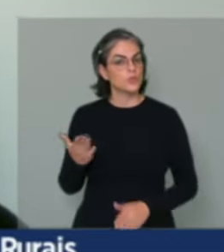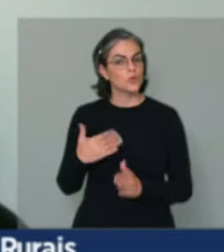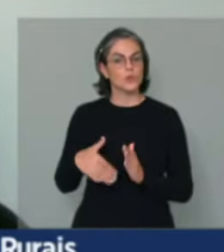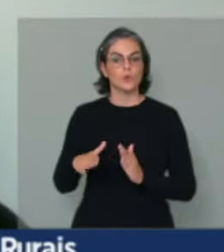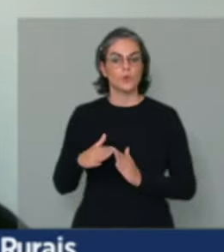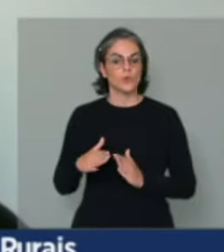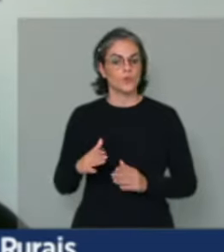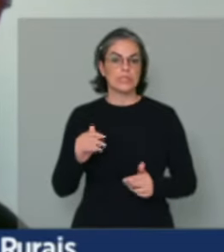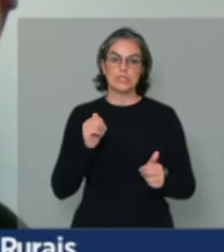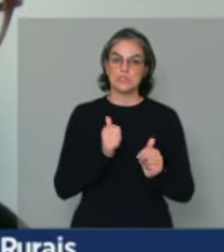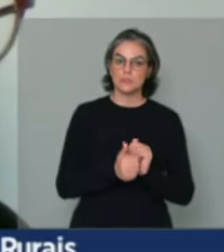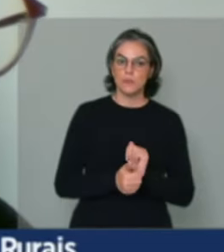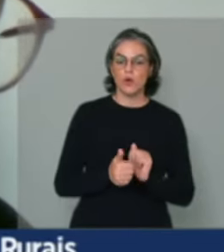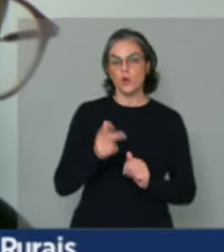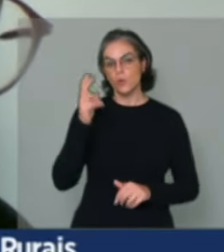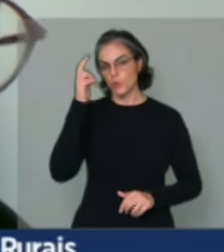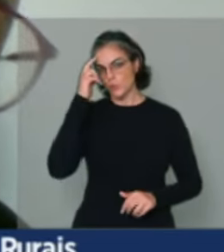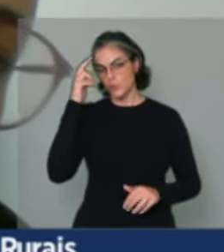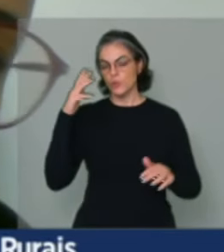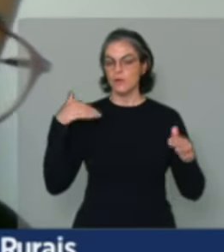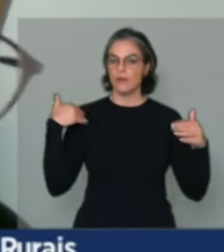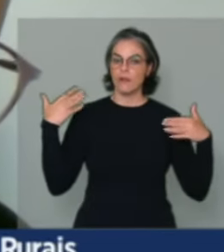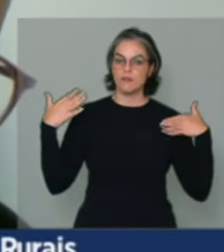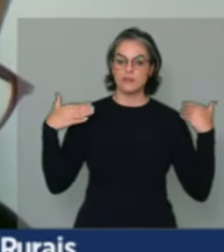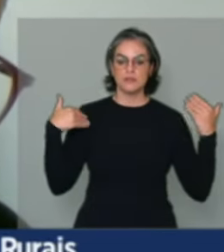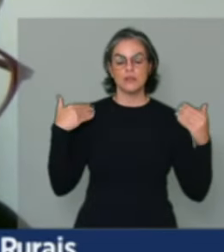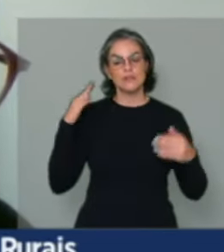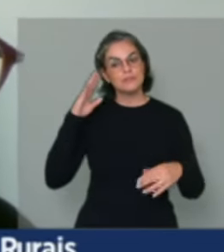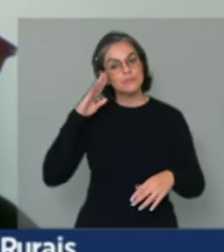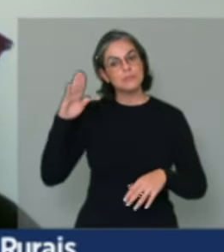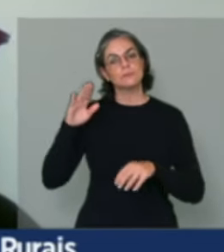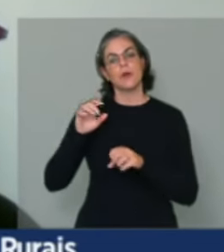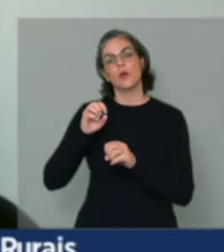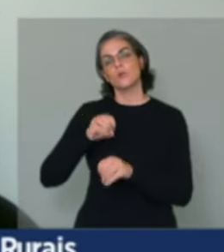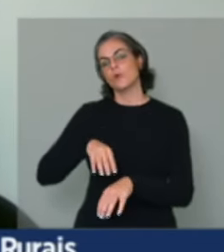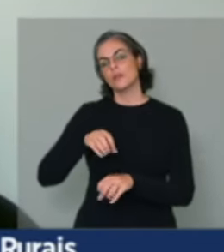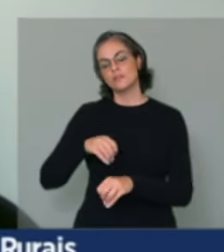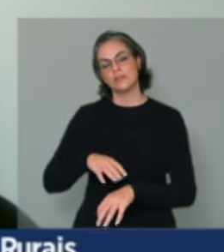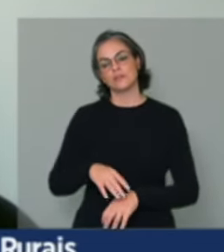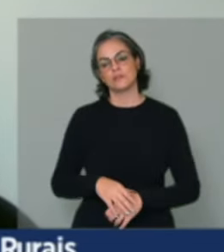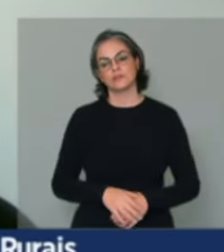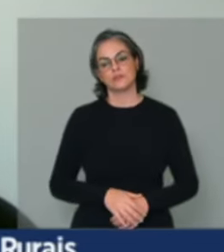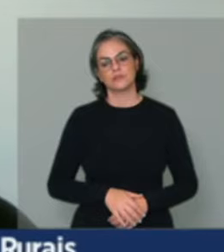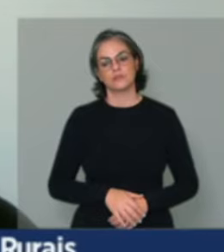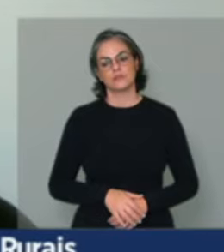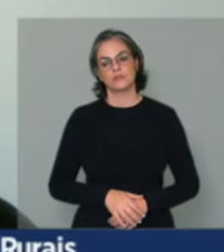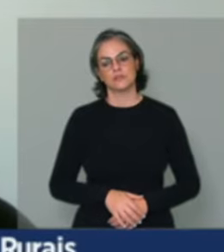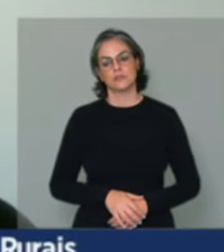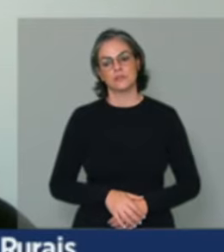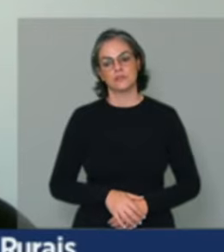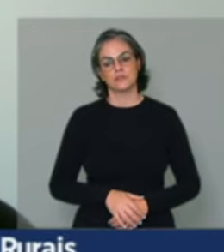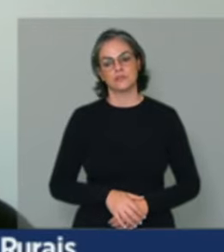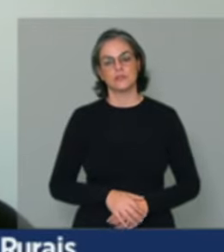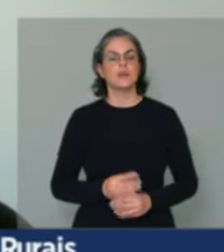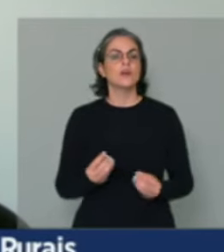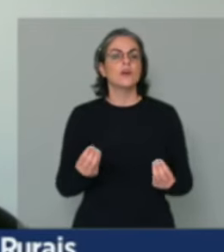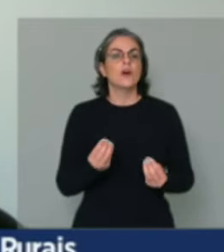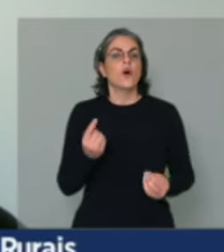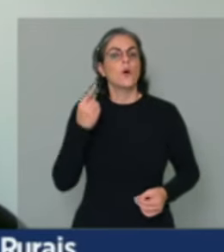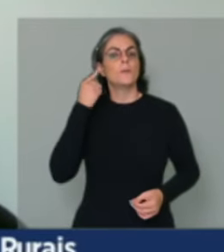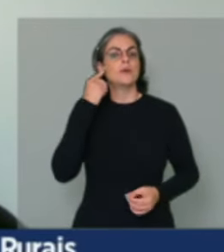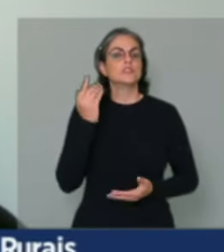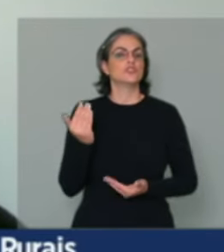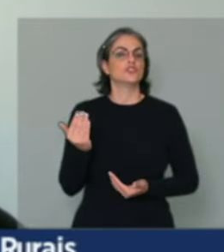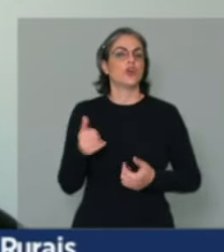esporte, cultura e lazer, e principalmente à educação do campo. Não é possível a gente falar em sucessão rural, em falar em